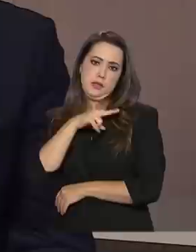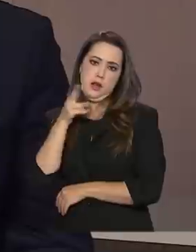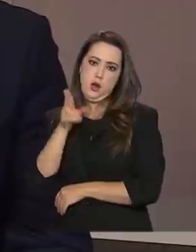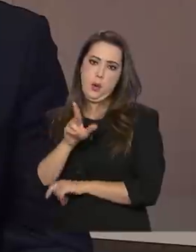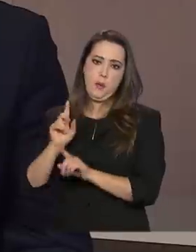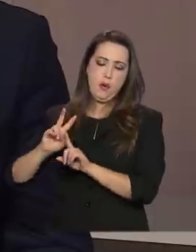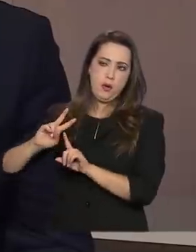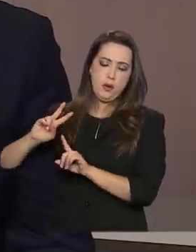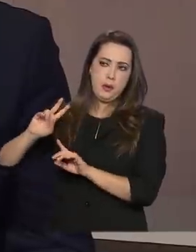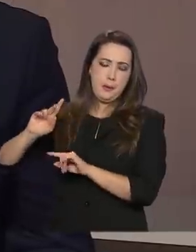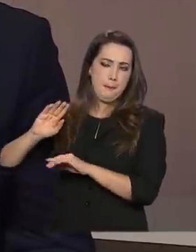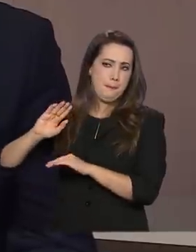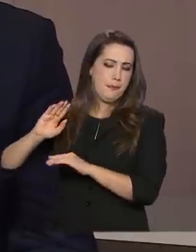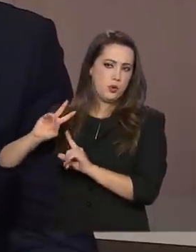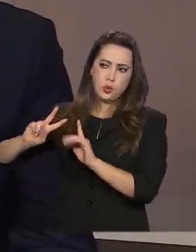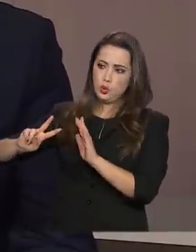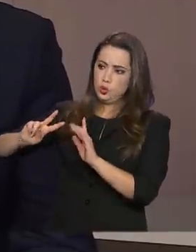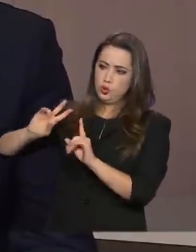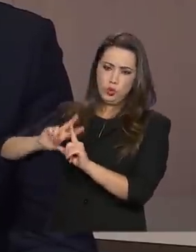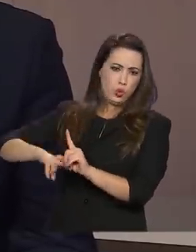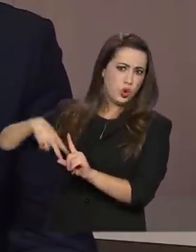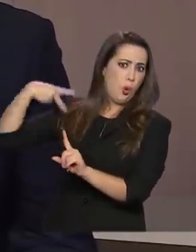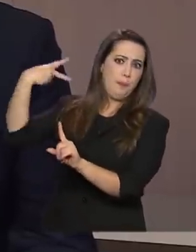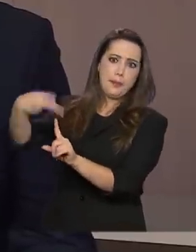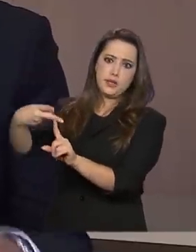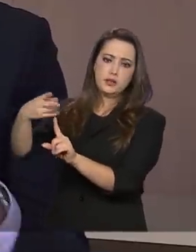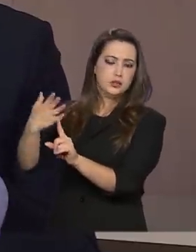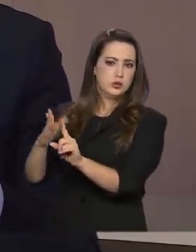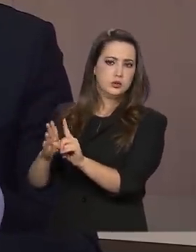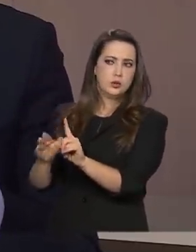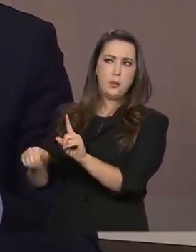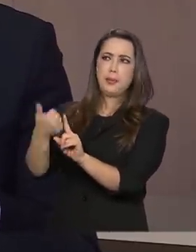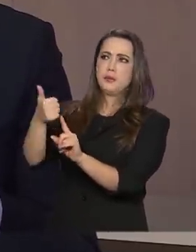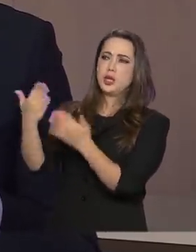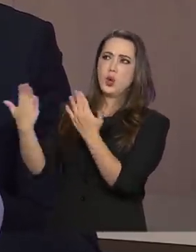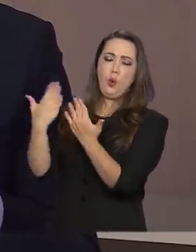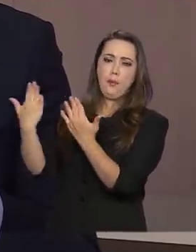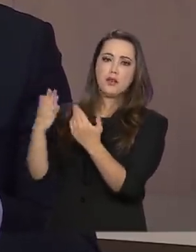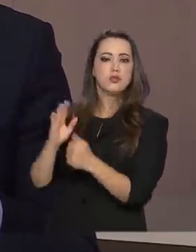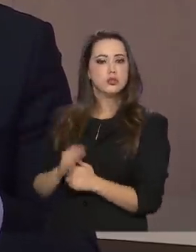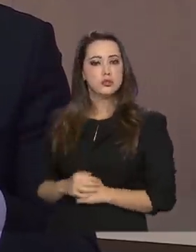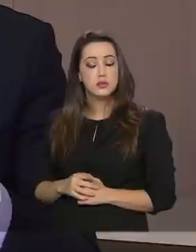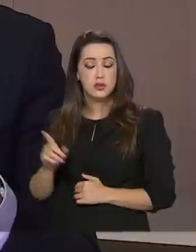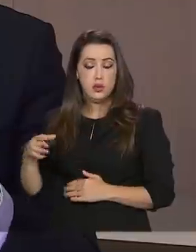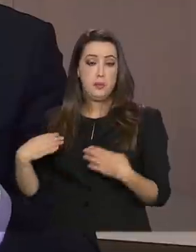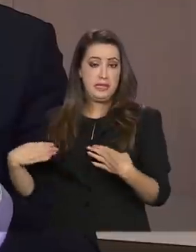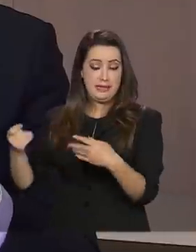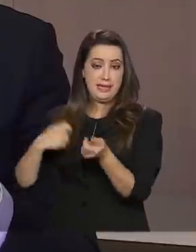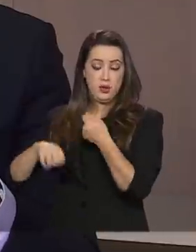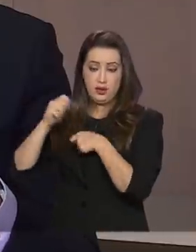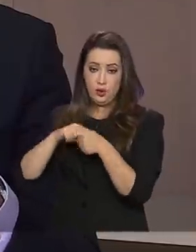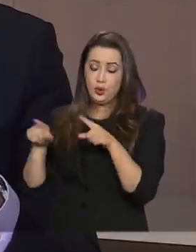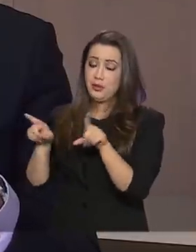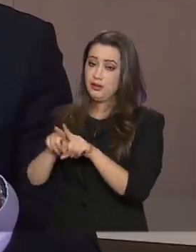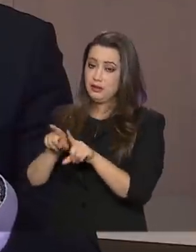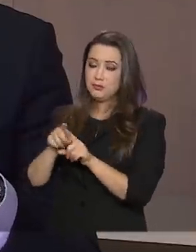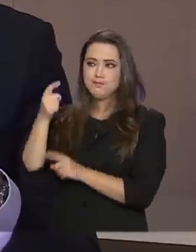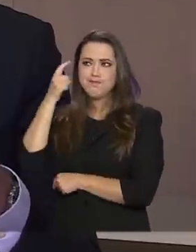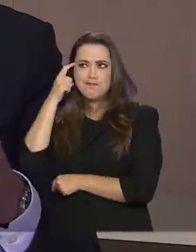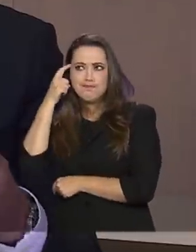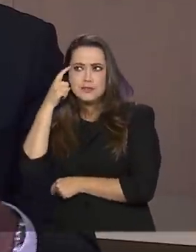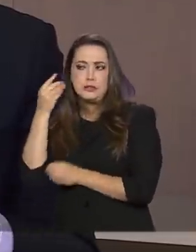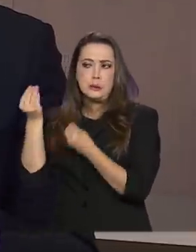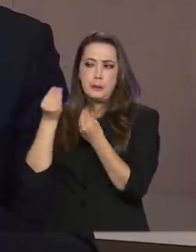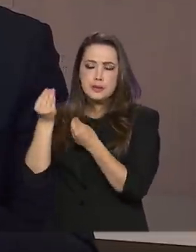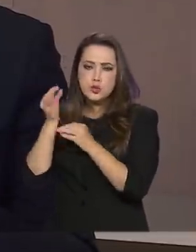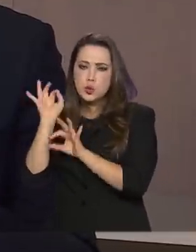ultrapassando, mais que dobrando, o público estimado no primeiro momento, leva o governo também, o Ministério da Economia, a pensar uma